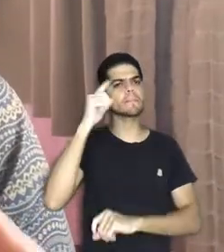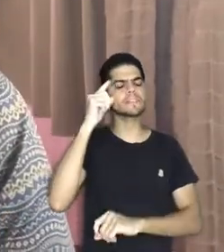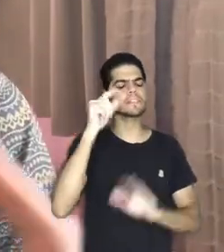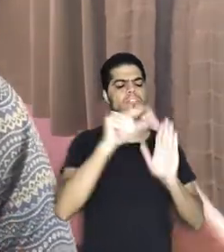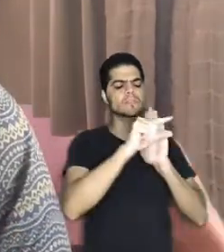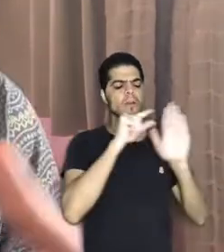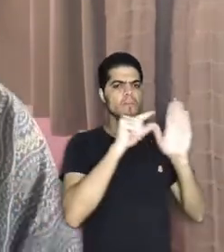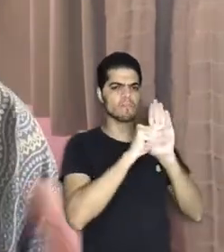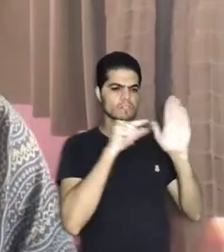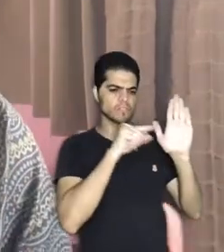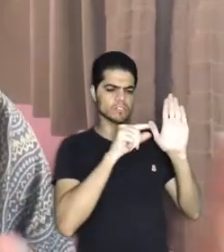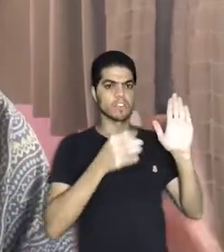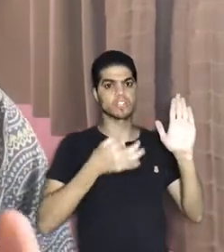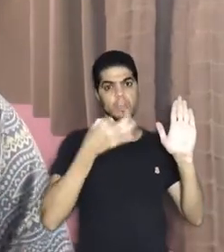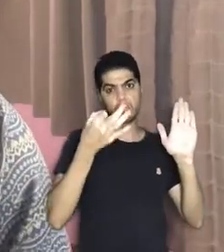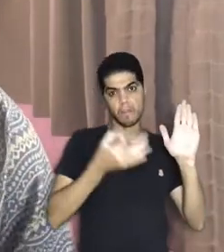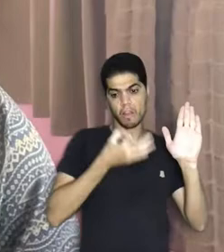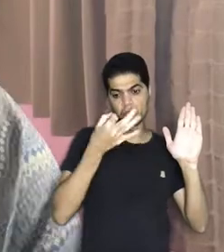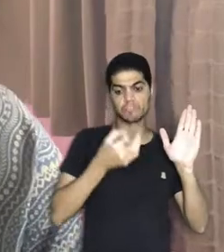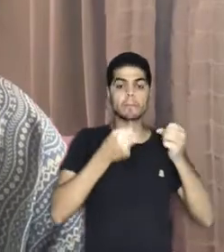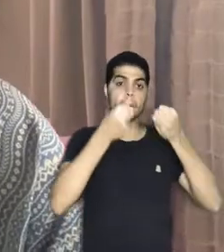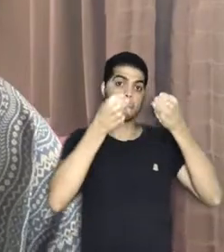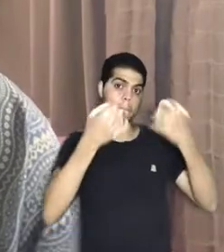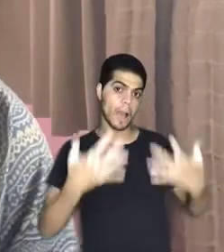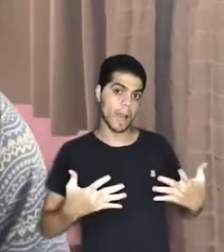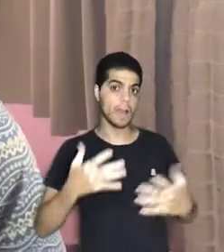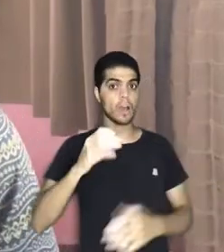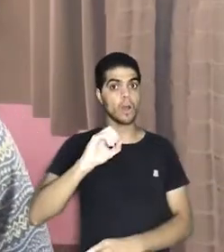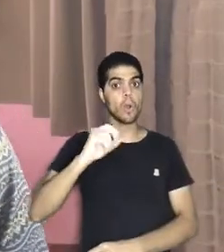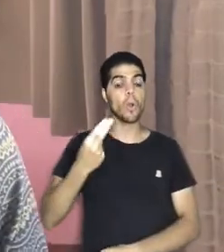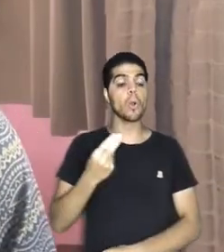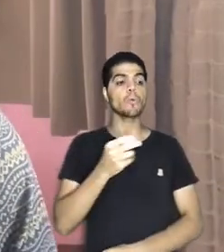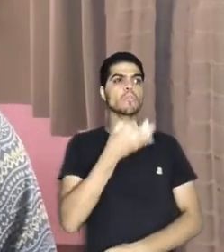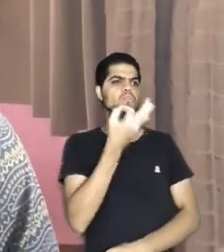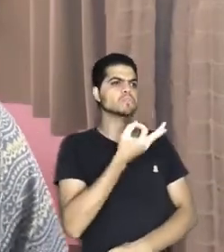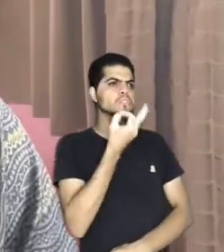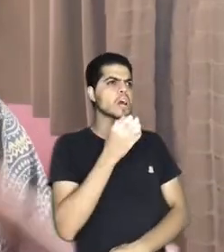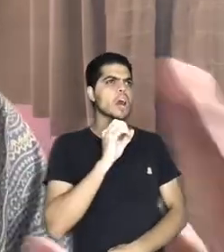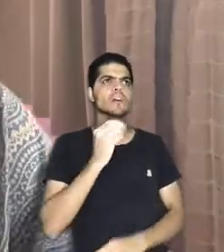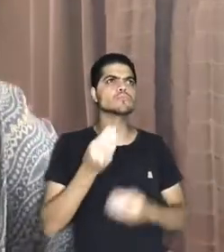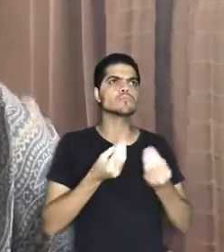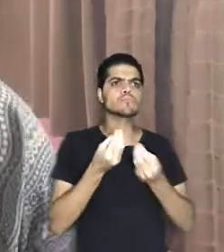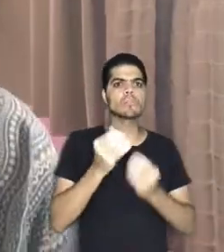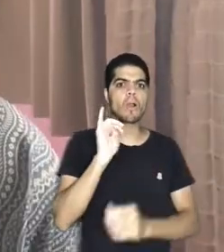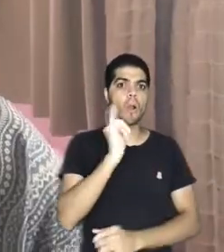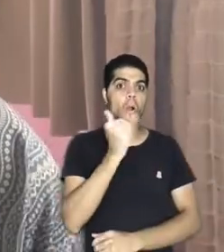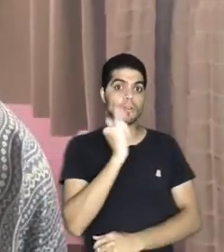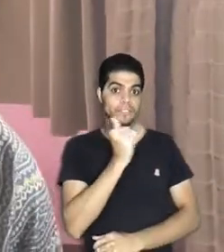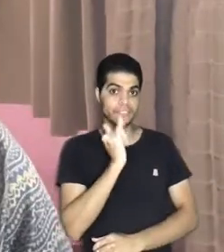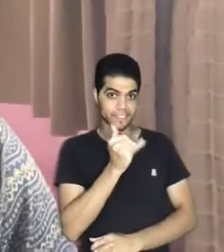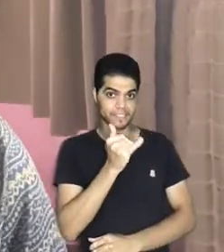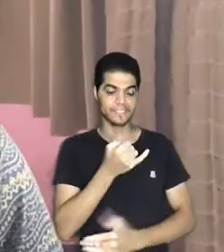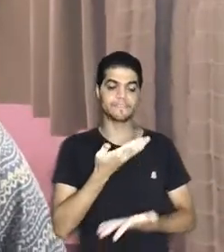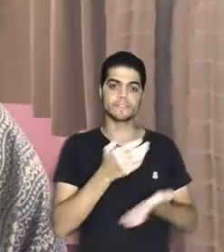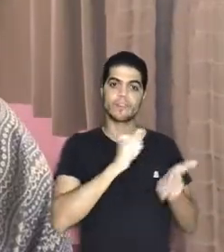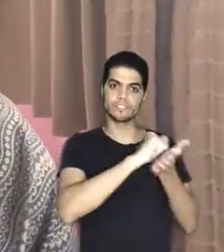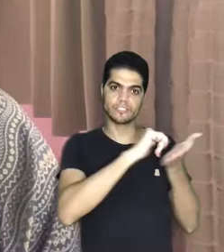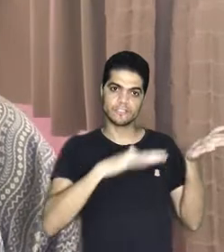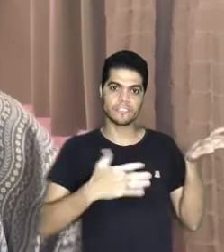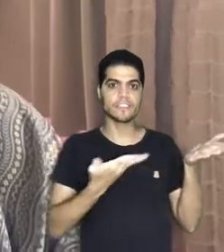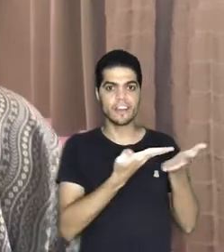esses dois ou três parágrafos vão ser descritivos ou se eles podem ser narrativos como se contassem ali uma história também.